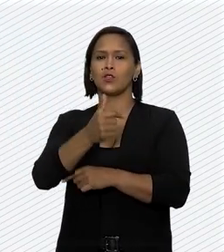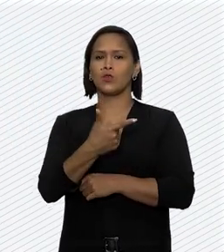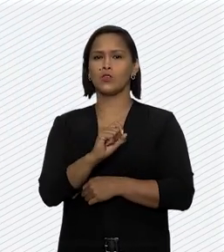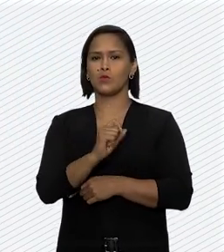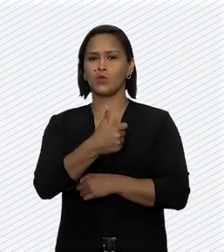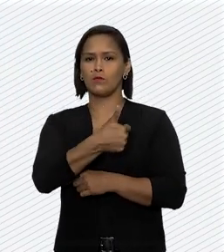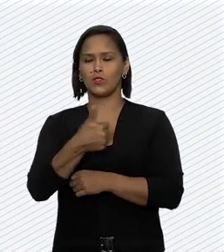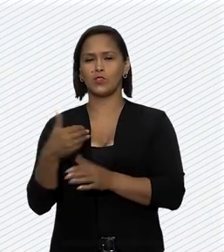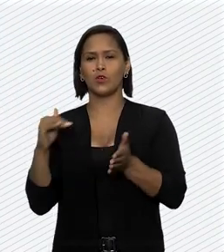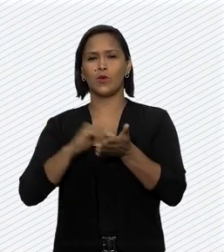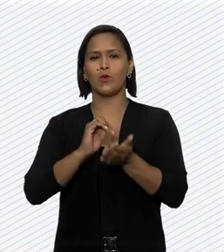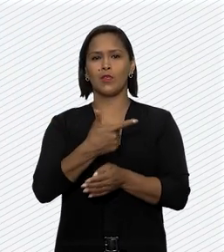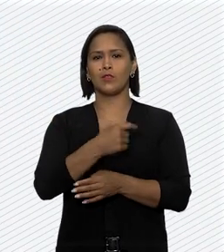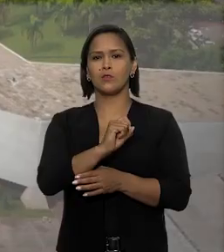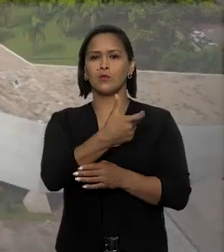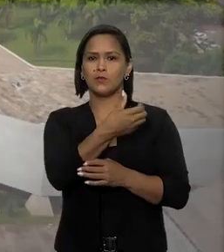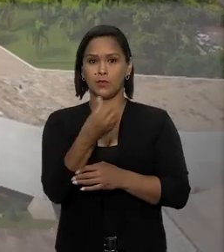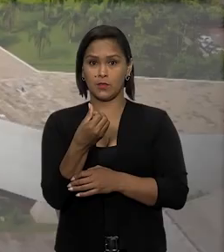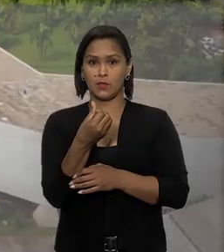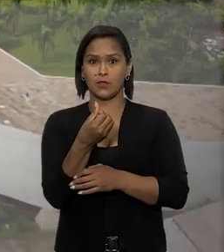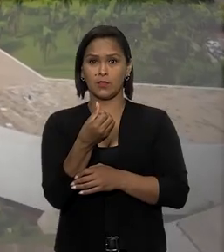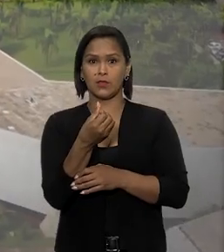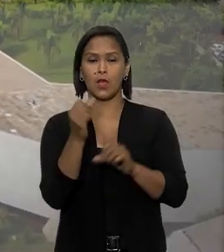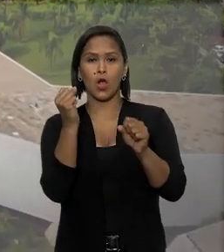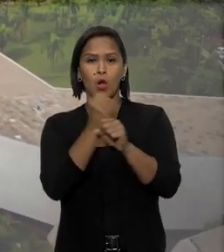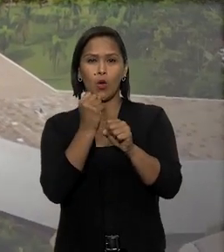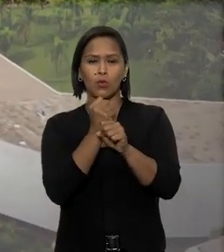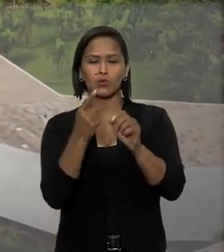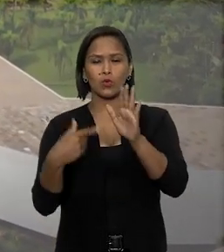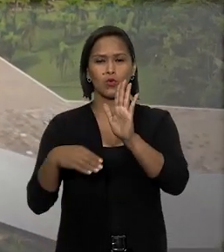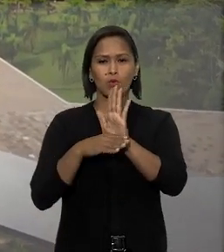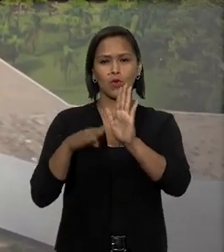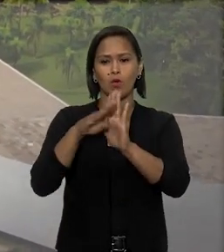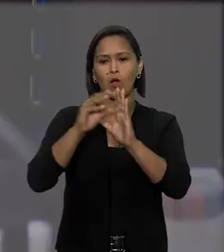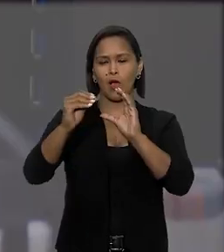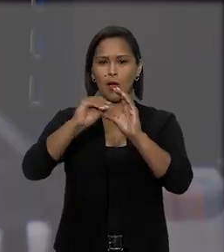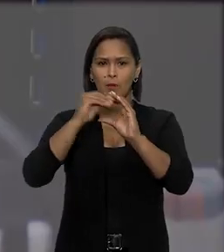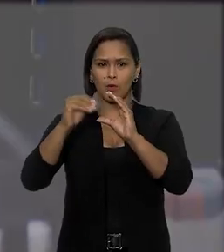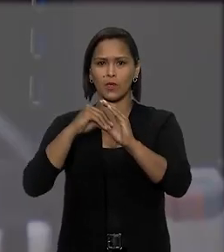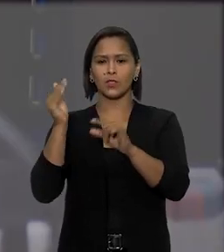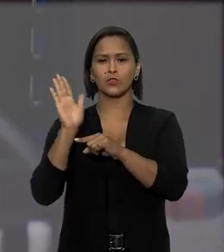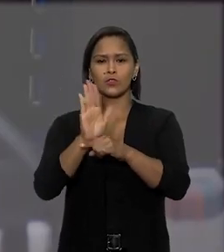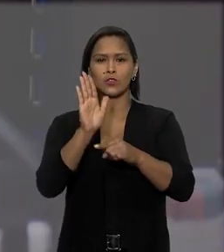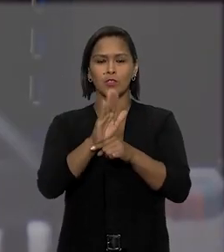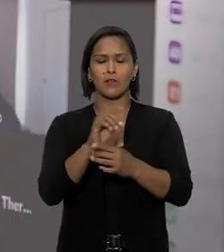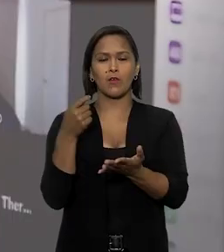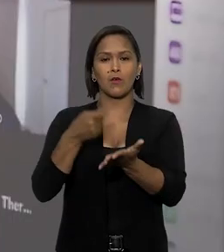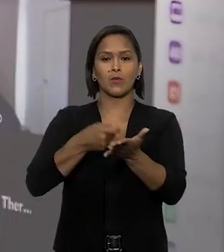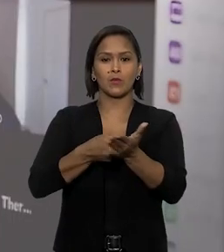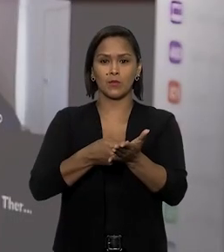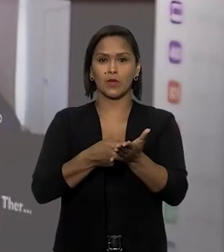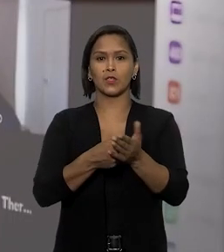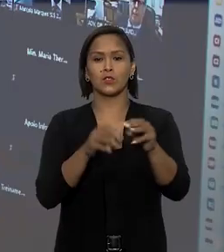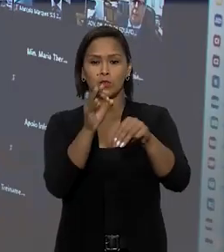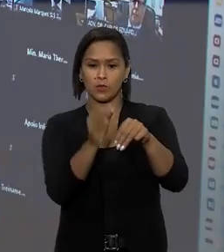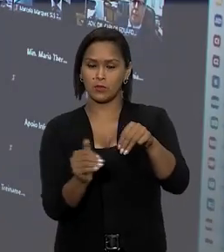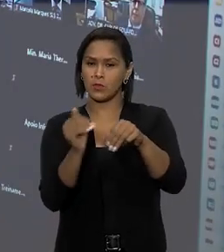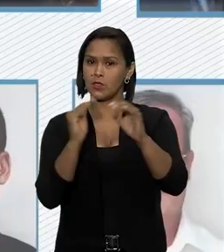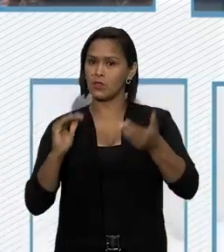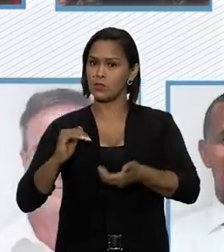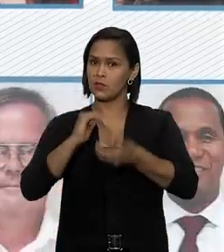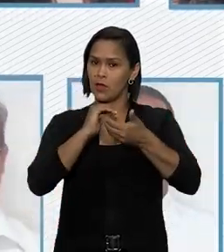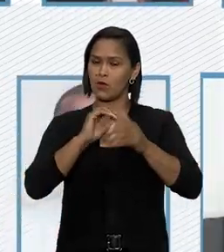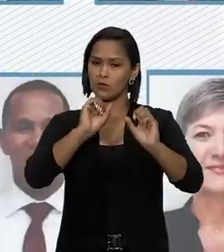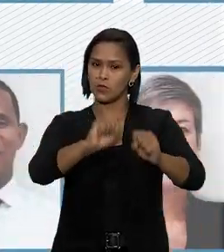2021-2026. Construído de forma colaborativa, o trabalho contou com o comprometimento dos ministros da